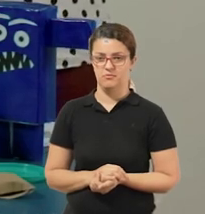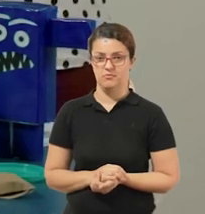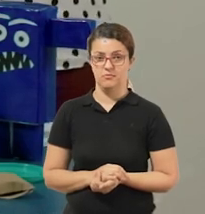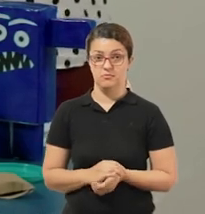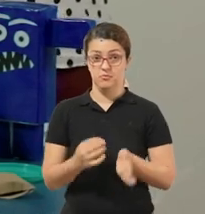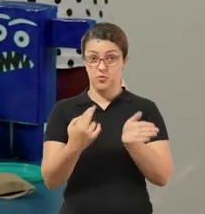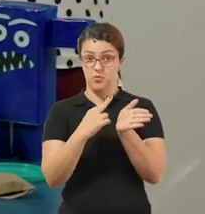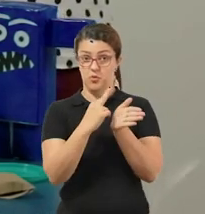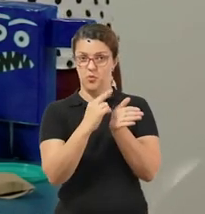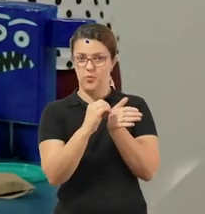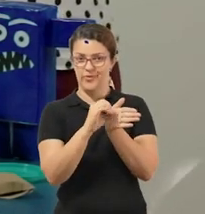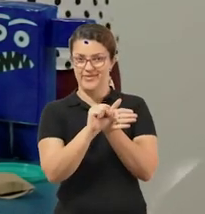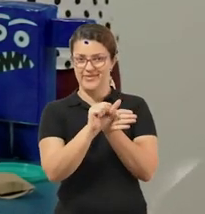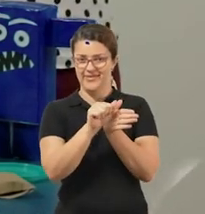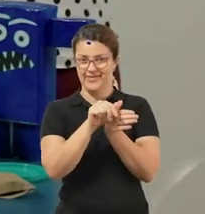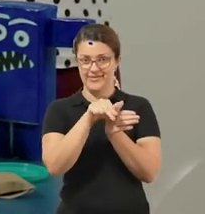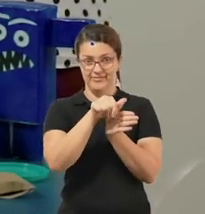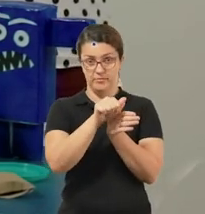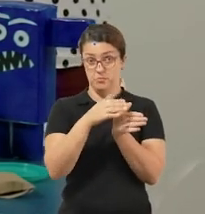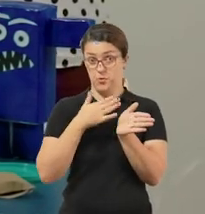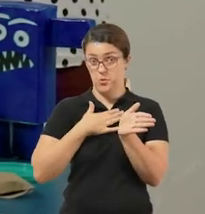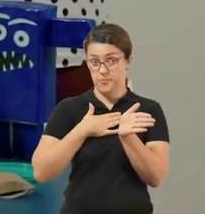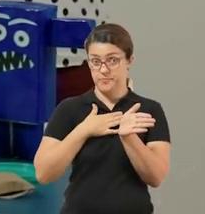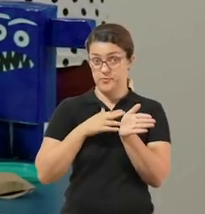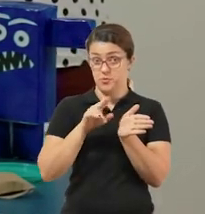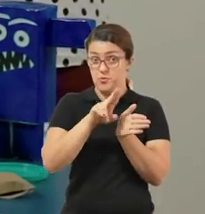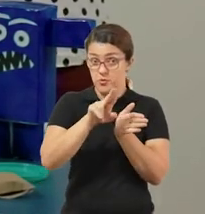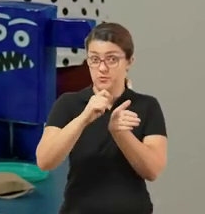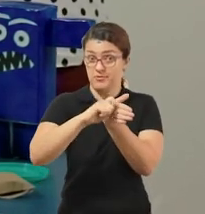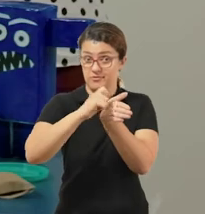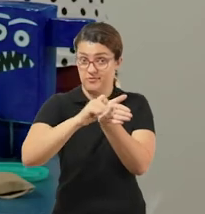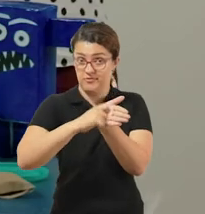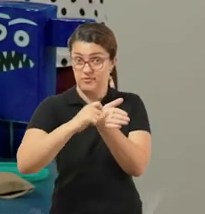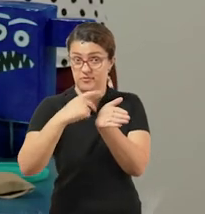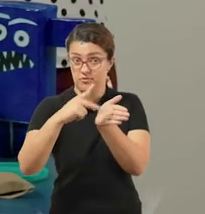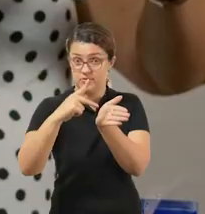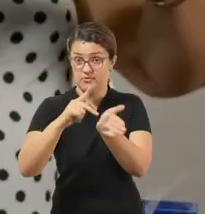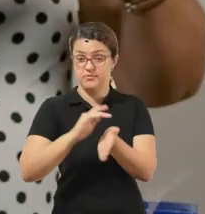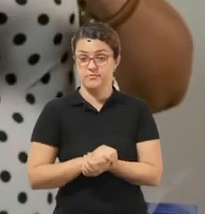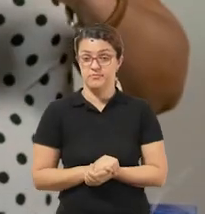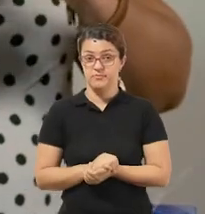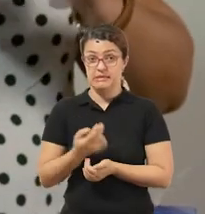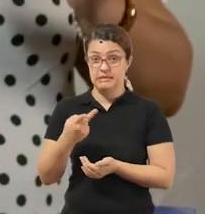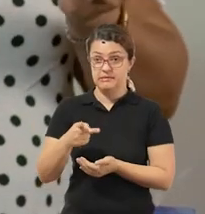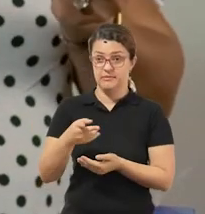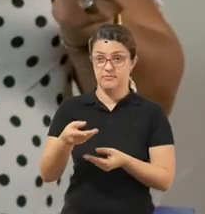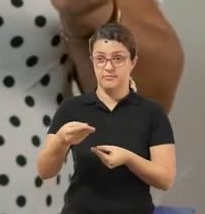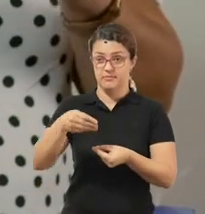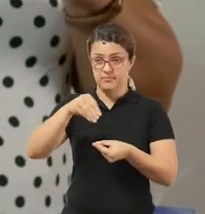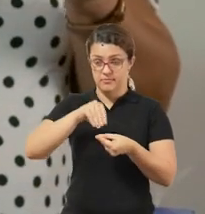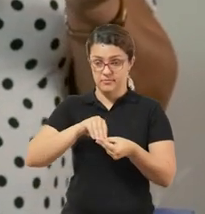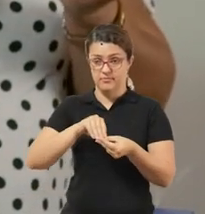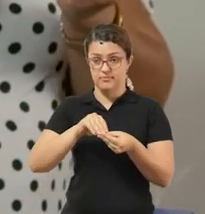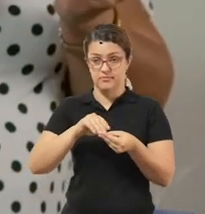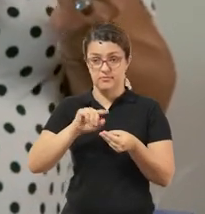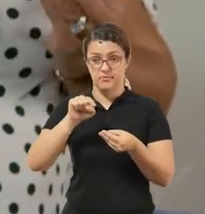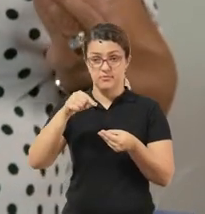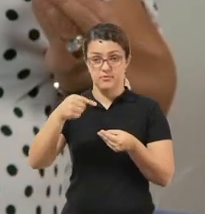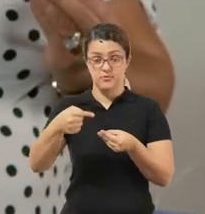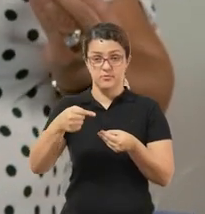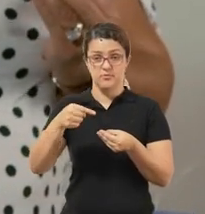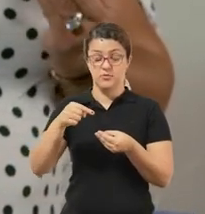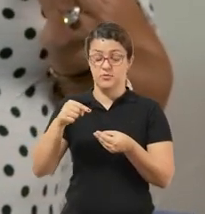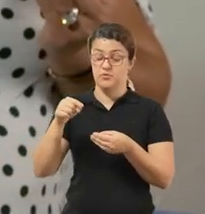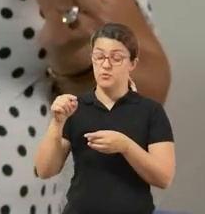Vocês vão fazer o nome em letra cursiva. Lembrando que sempre usando a parte fechada. Depois,